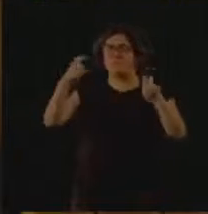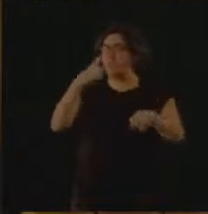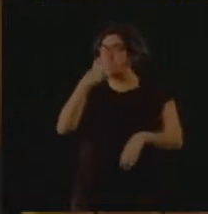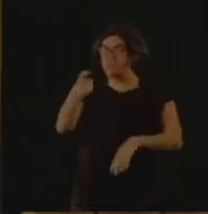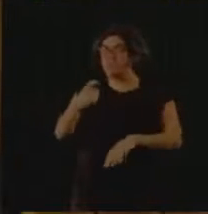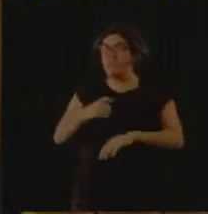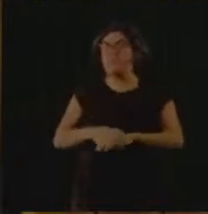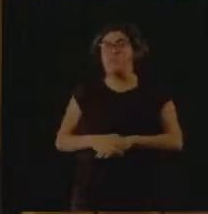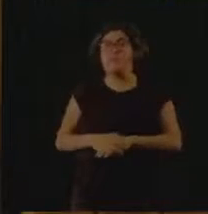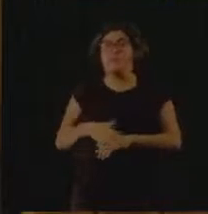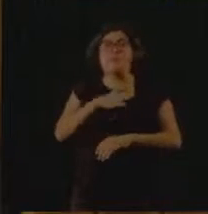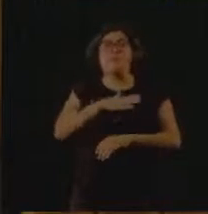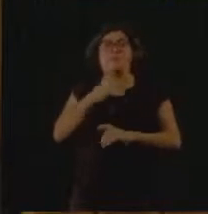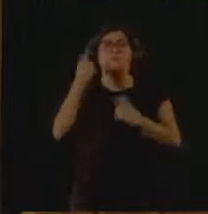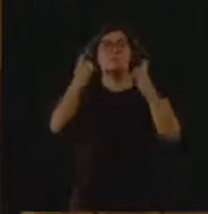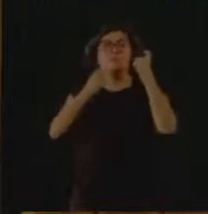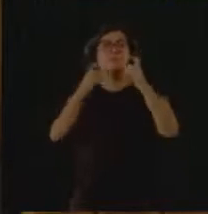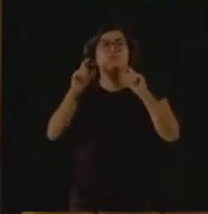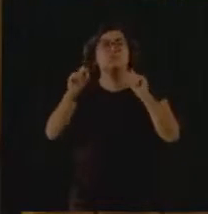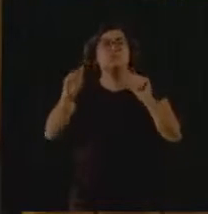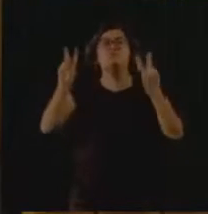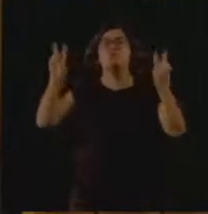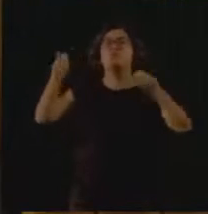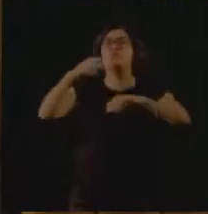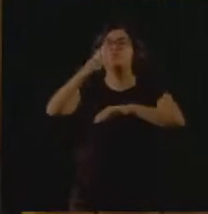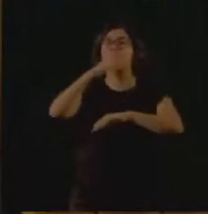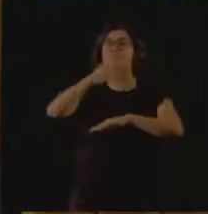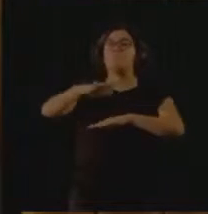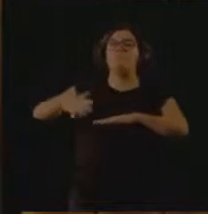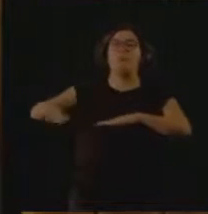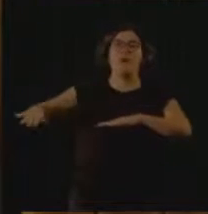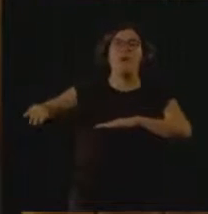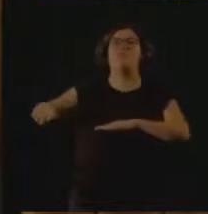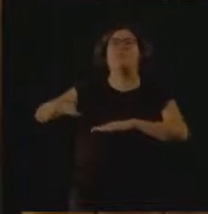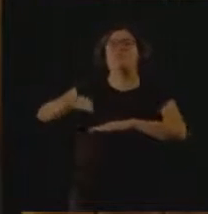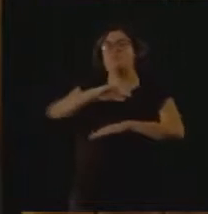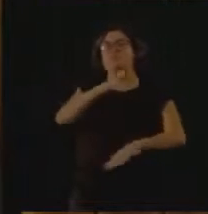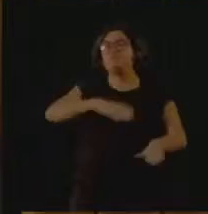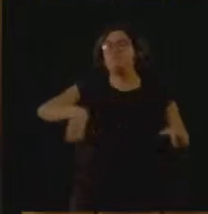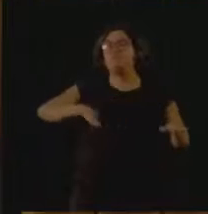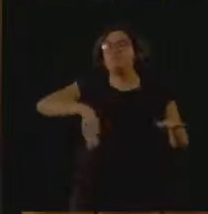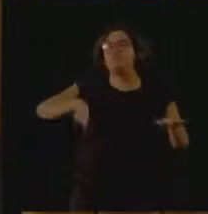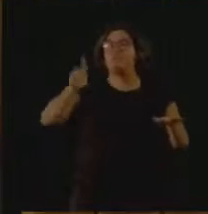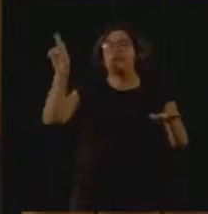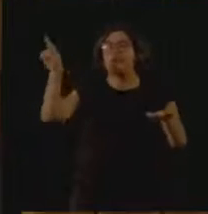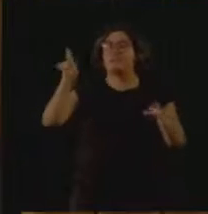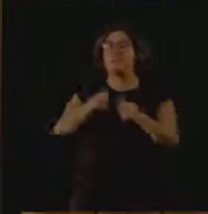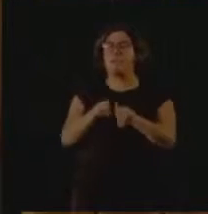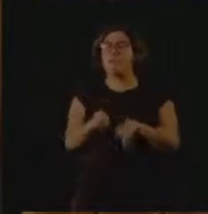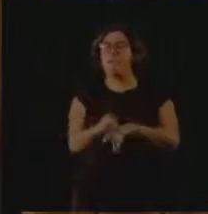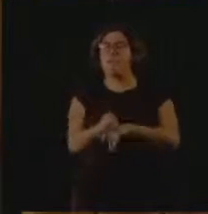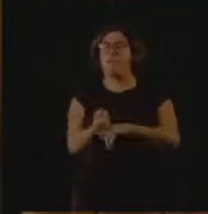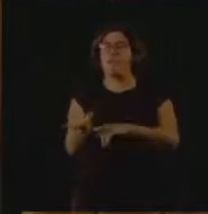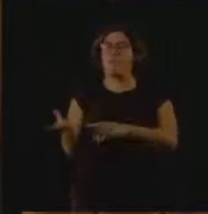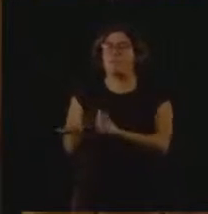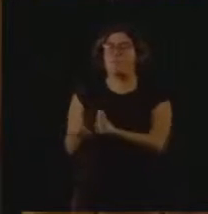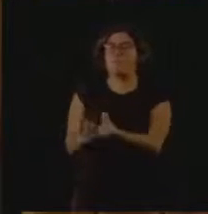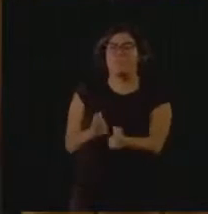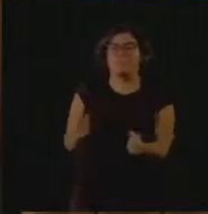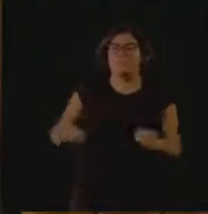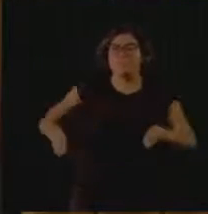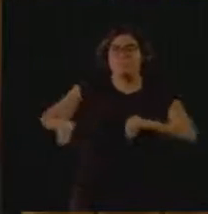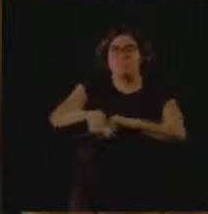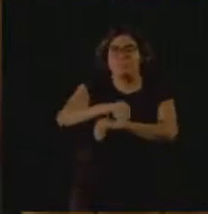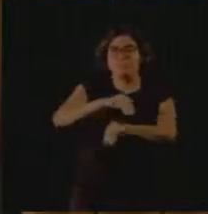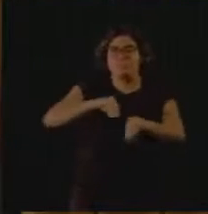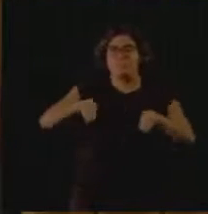tinha uma preocupação especial em relação às praias da cidade e à qualidade da areia. E aí, com outro instituto muito importante também,